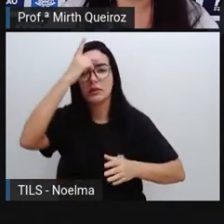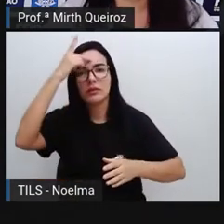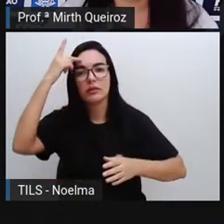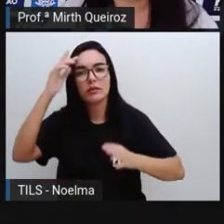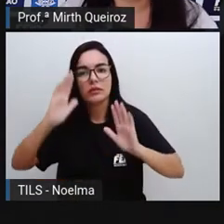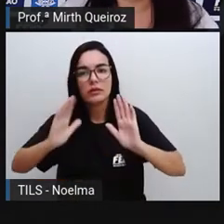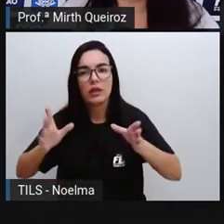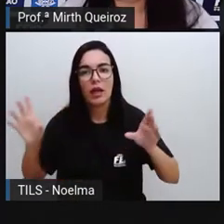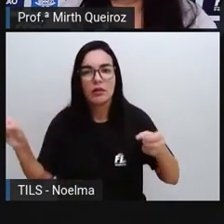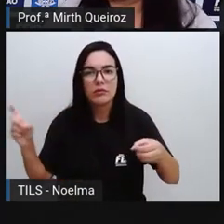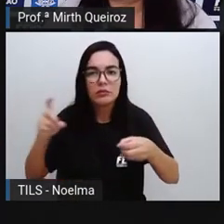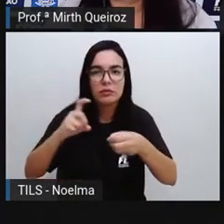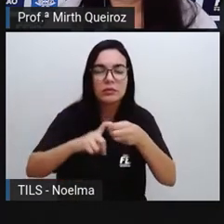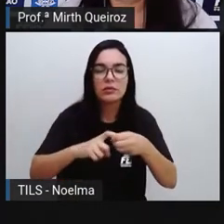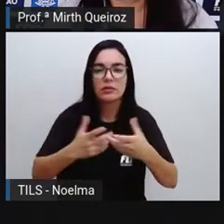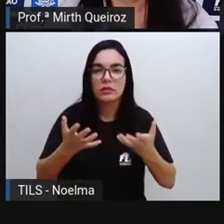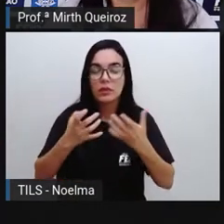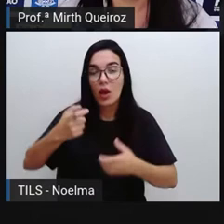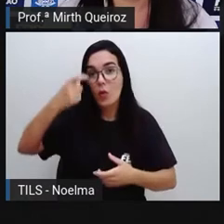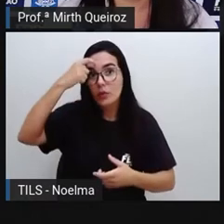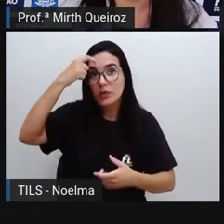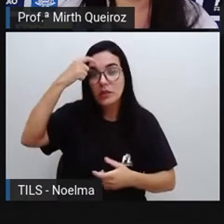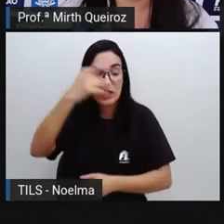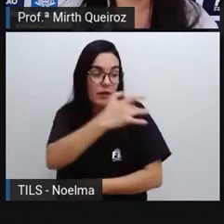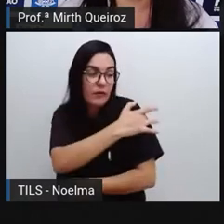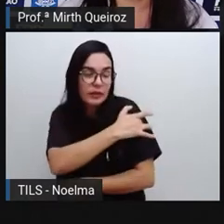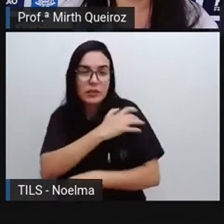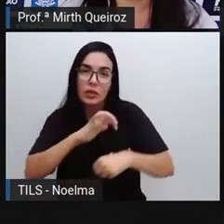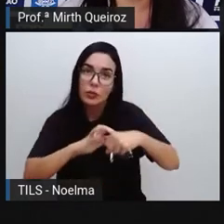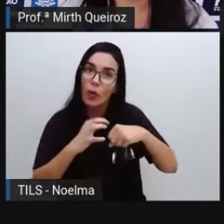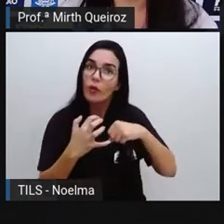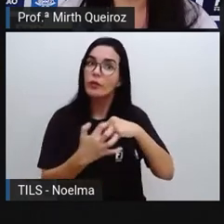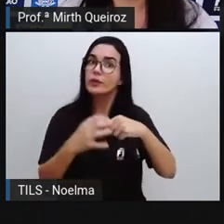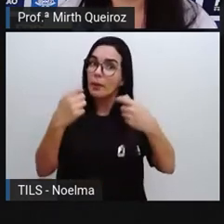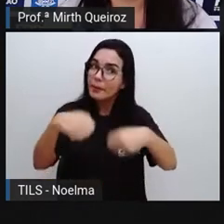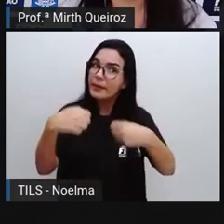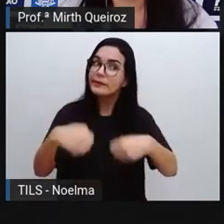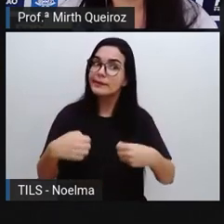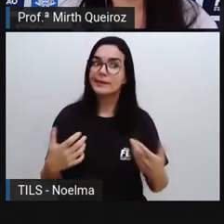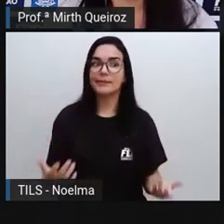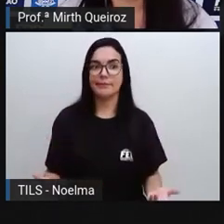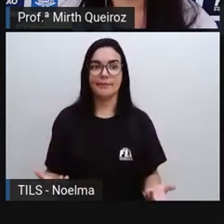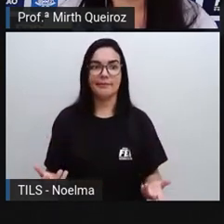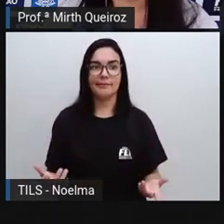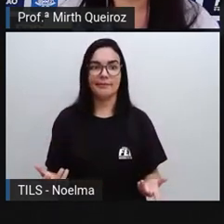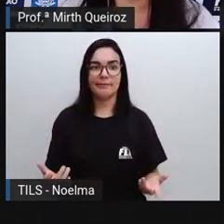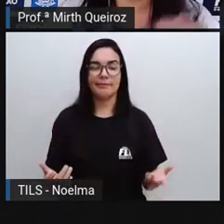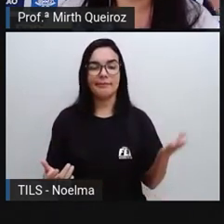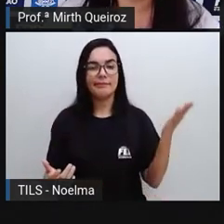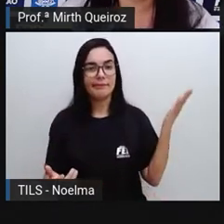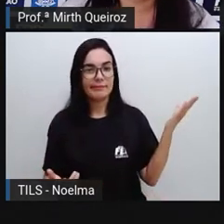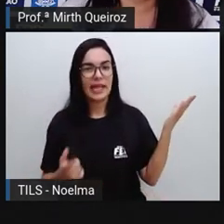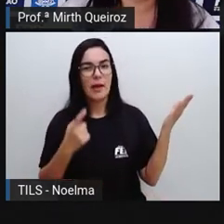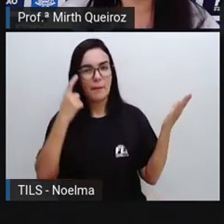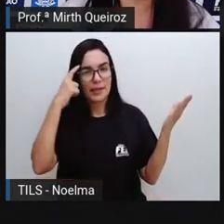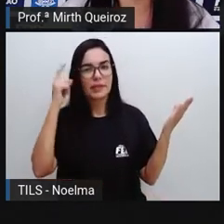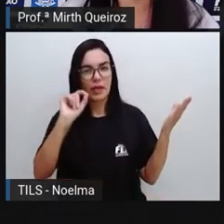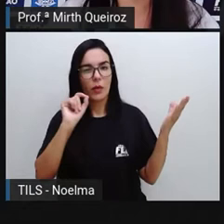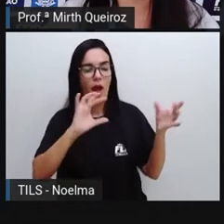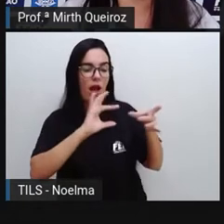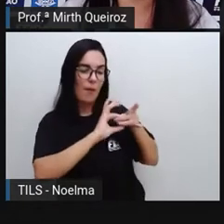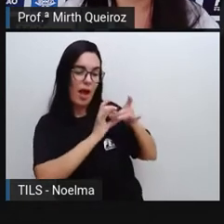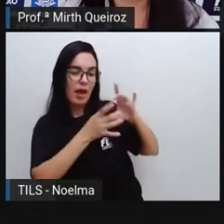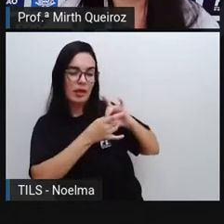contra a Covid-19. E aí a criança responde que não, que o jornal é de 1904. Então, há o que aconteceu lá em